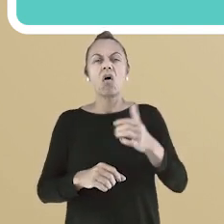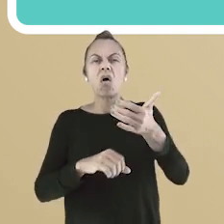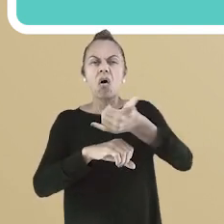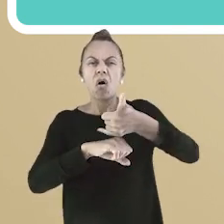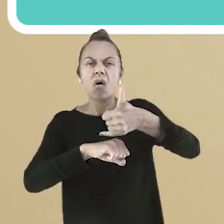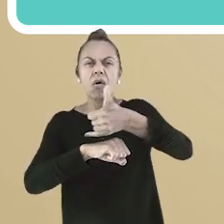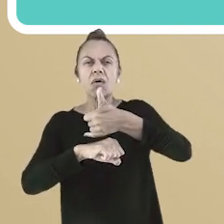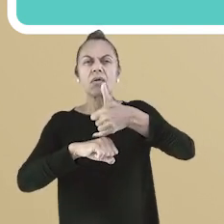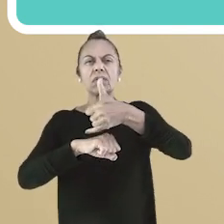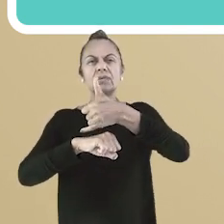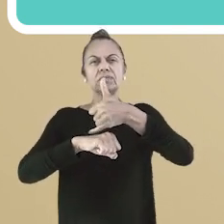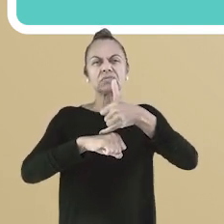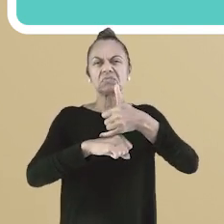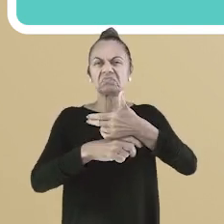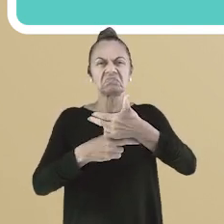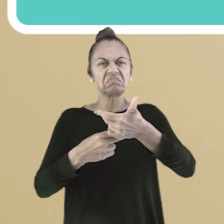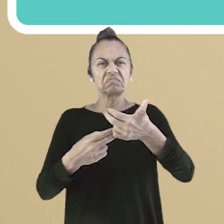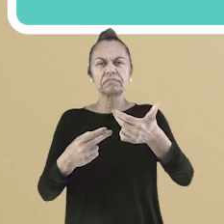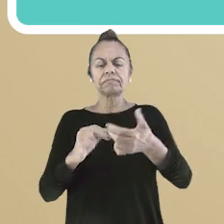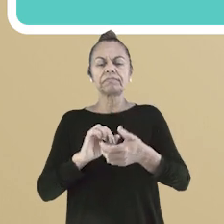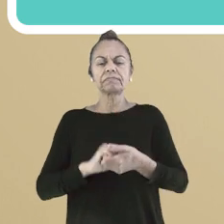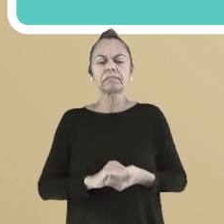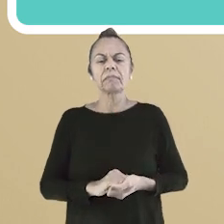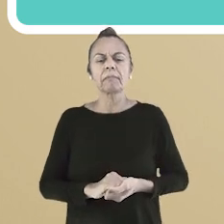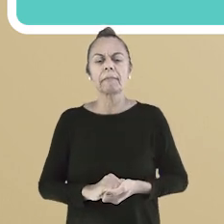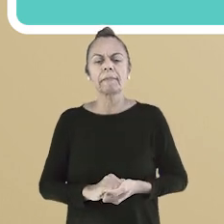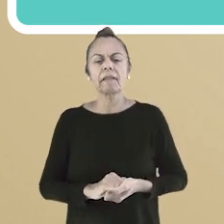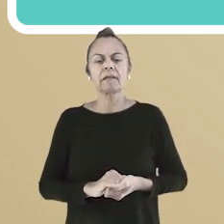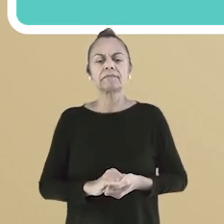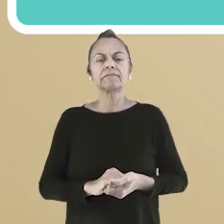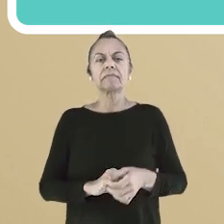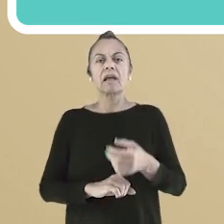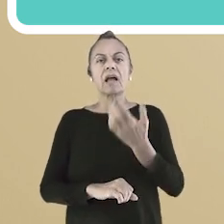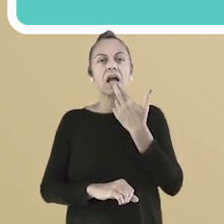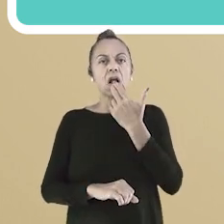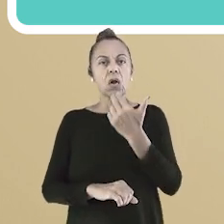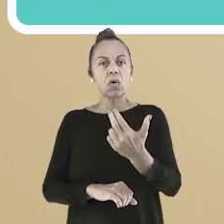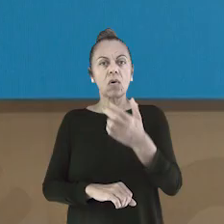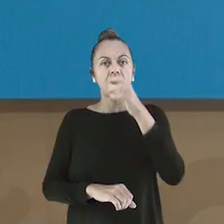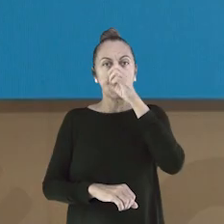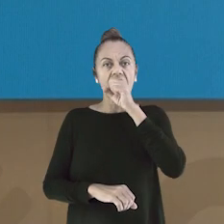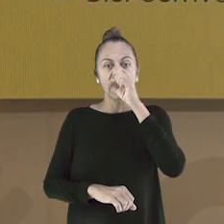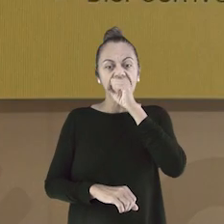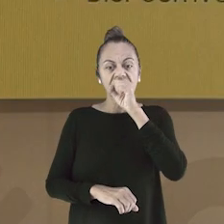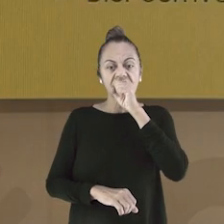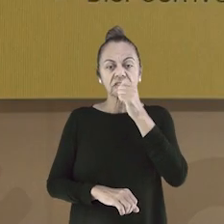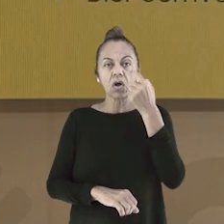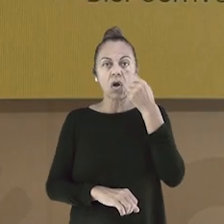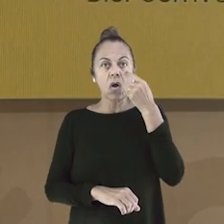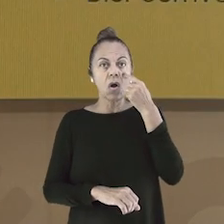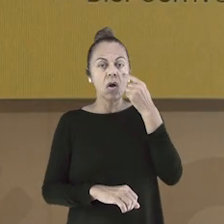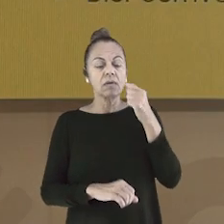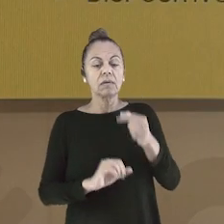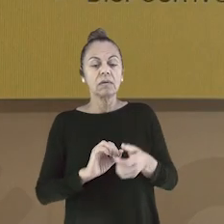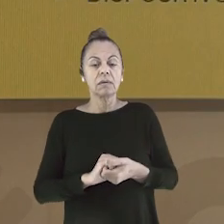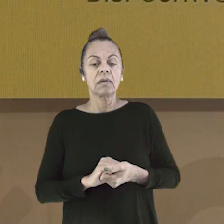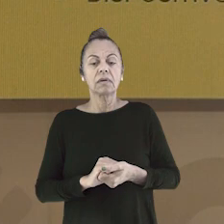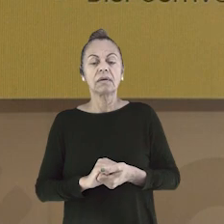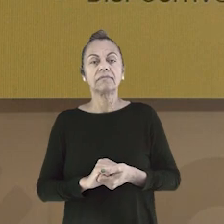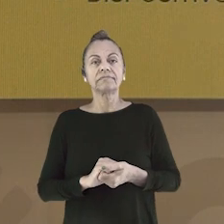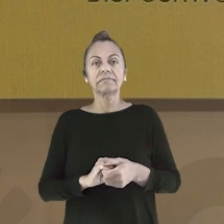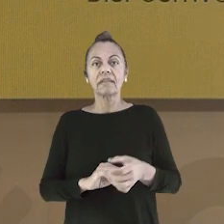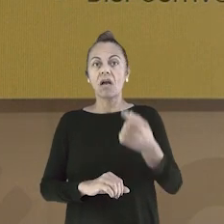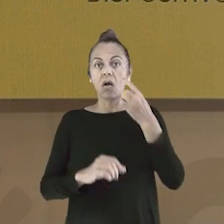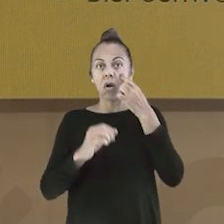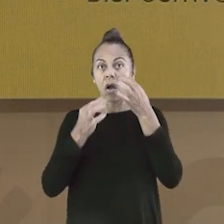viscosidade, o que é o caso de piste, lubrificantes, óleo combustível. Já o laranja,